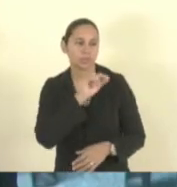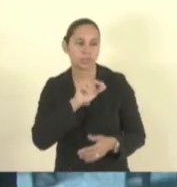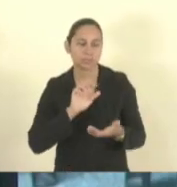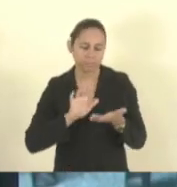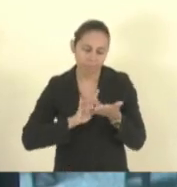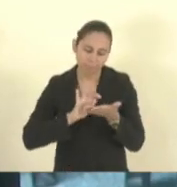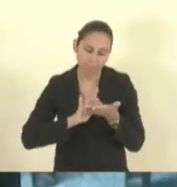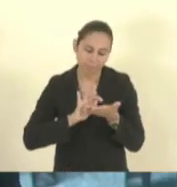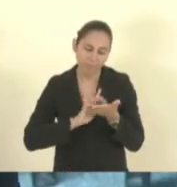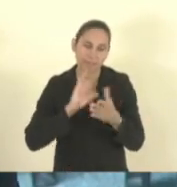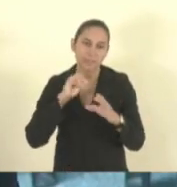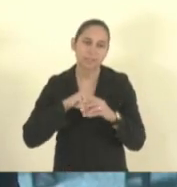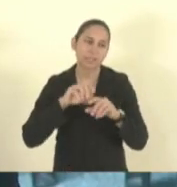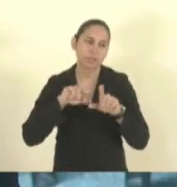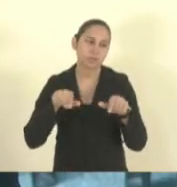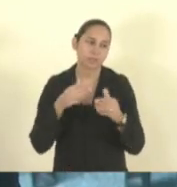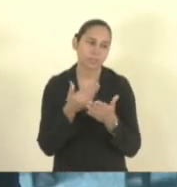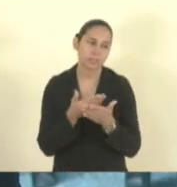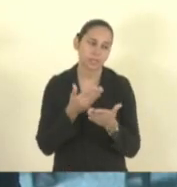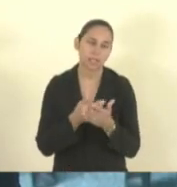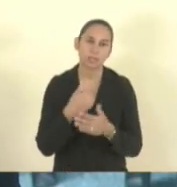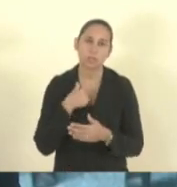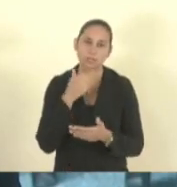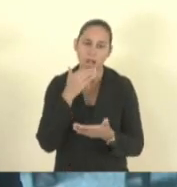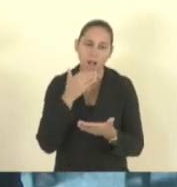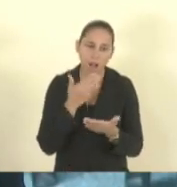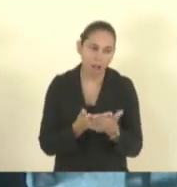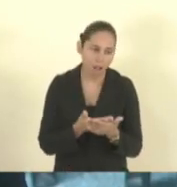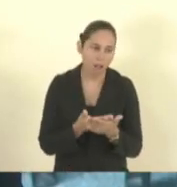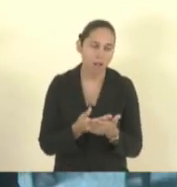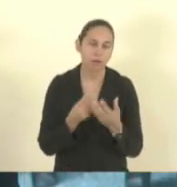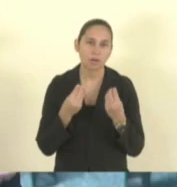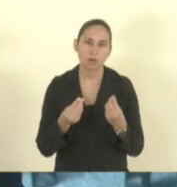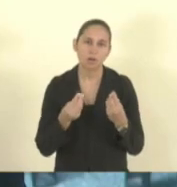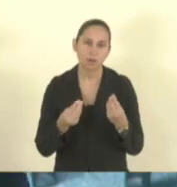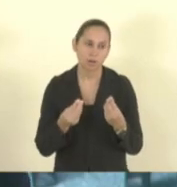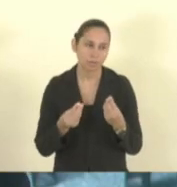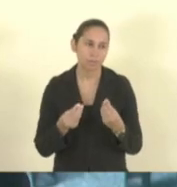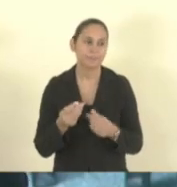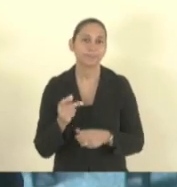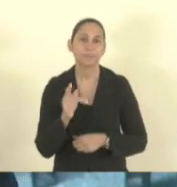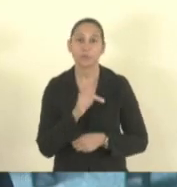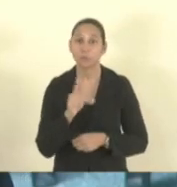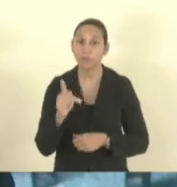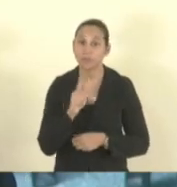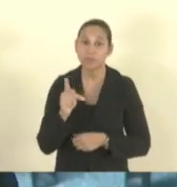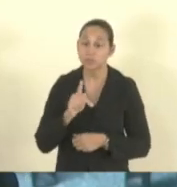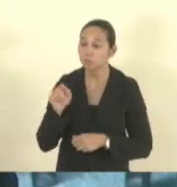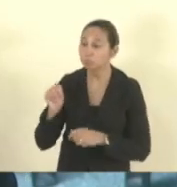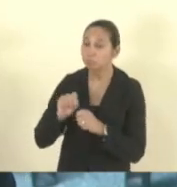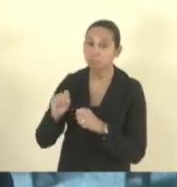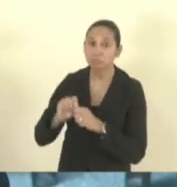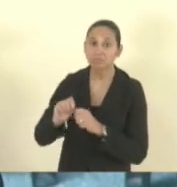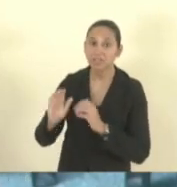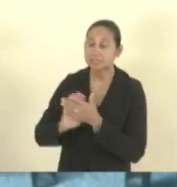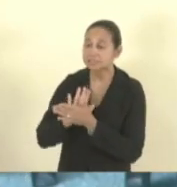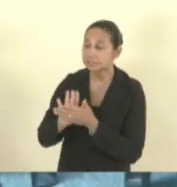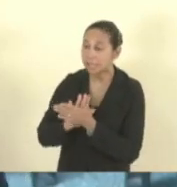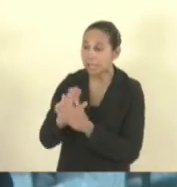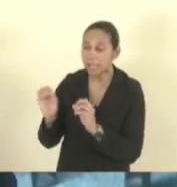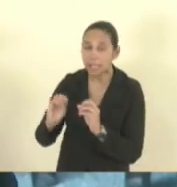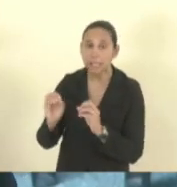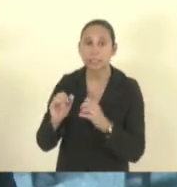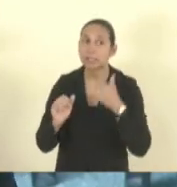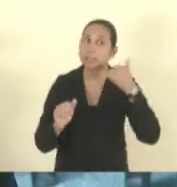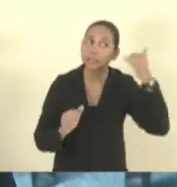de aula nós ficamos abismados com isso o professor não pegar chamar a atenção dele pegar ligar para